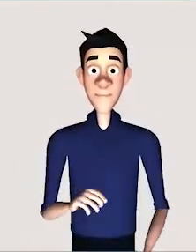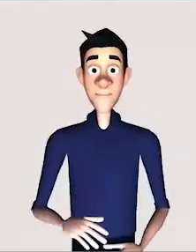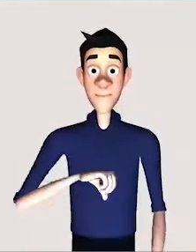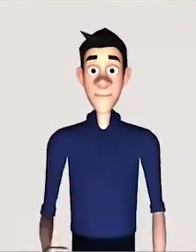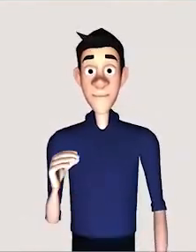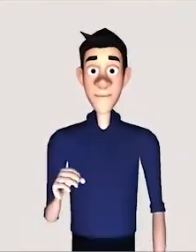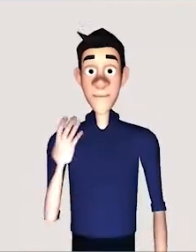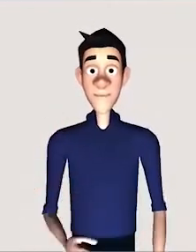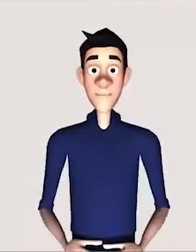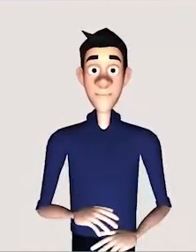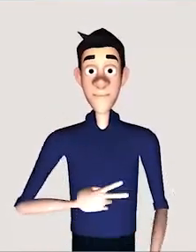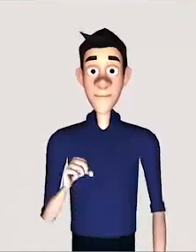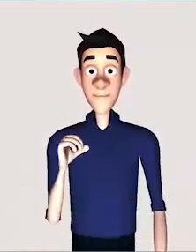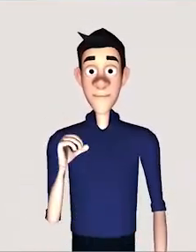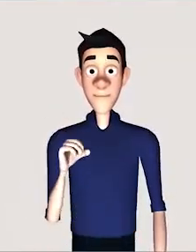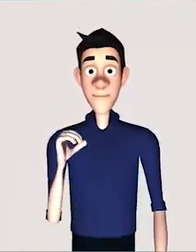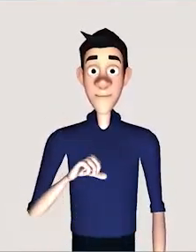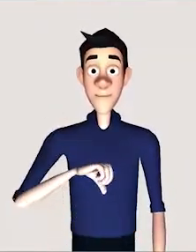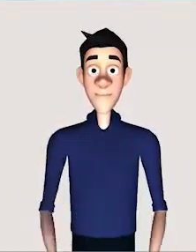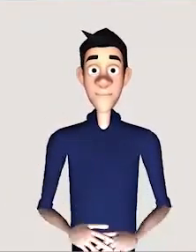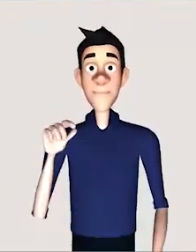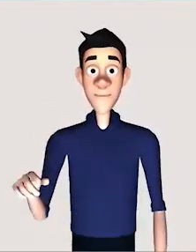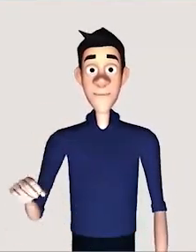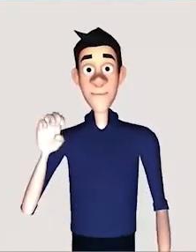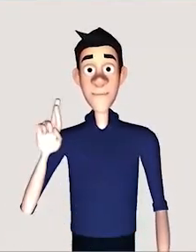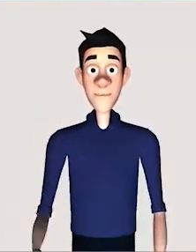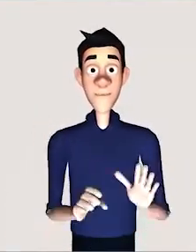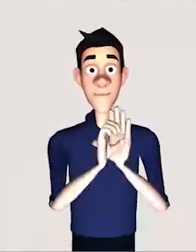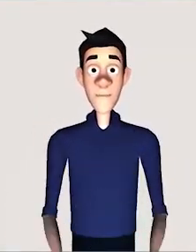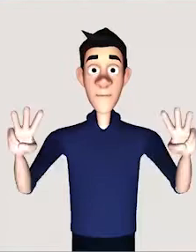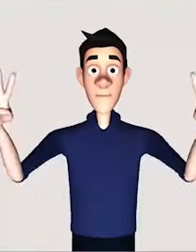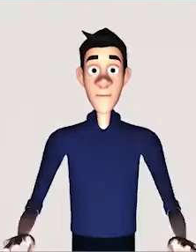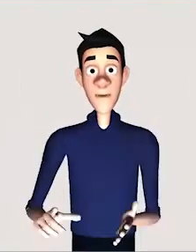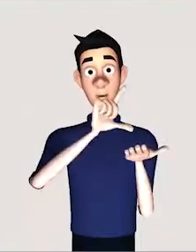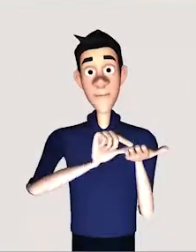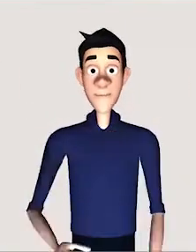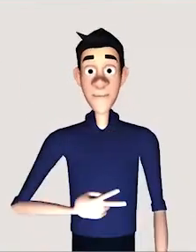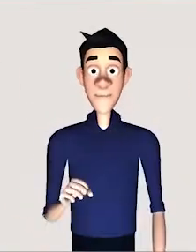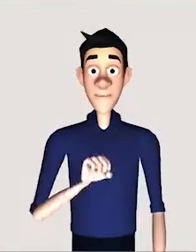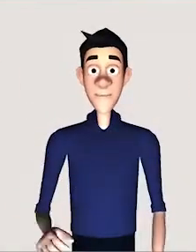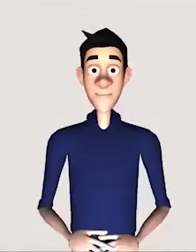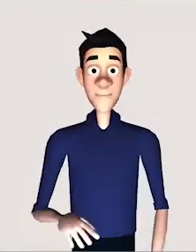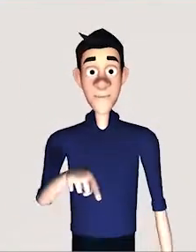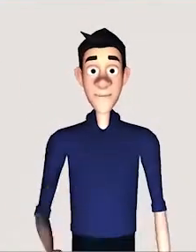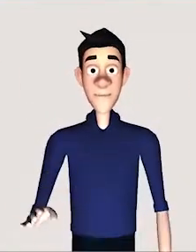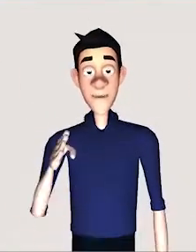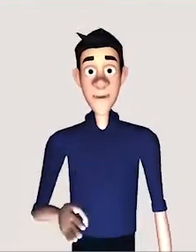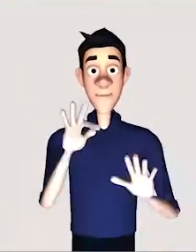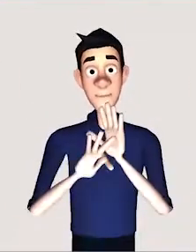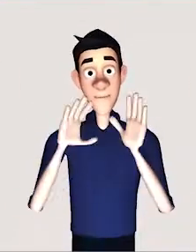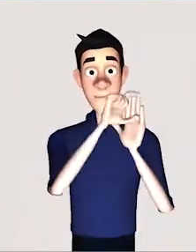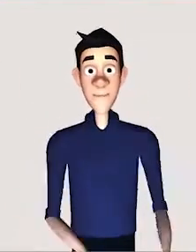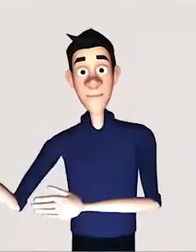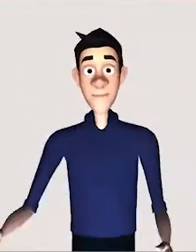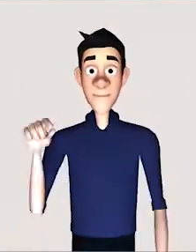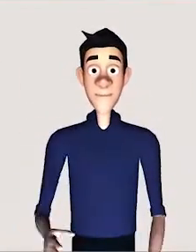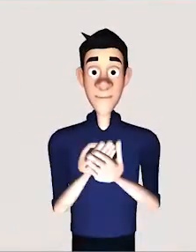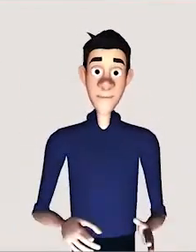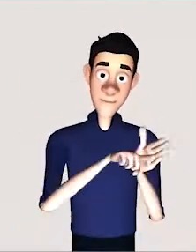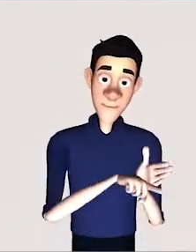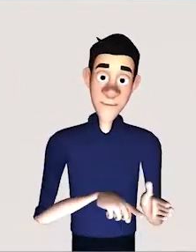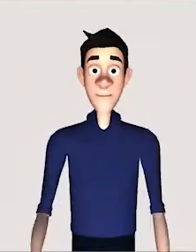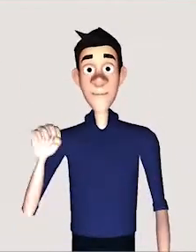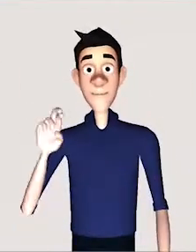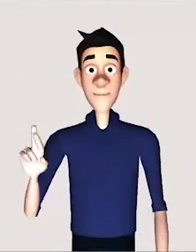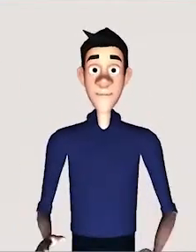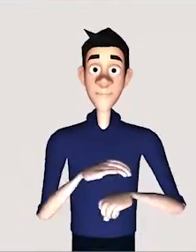competências deles, como no próprio cumprimento daquilo que ele é. E no parágrafo 2º desse mesmo artigo 28, a